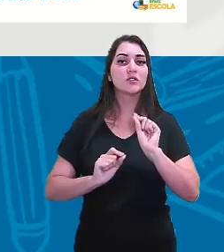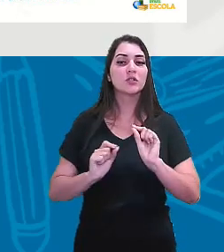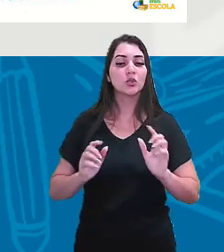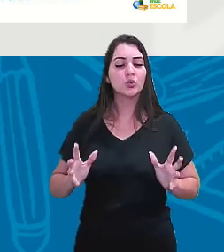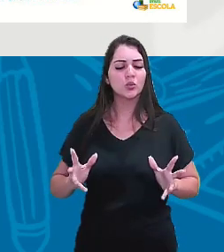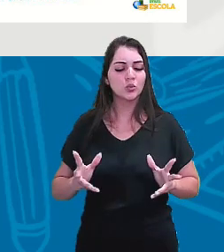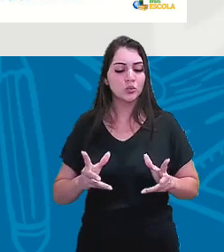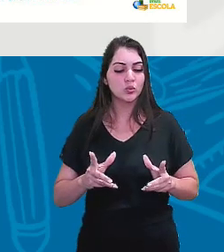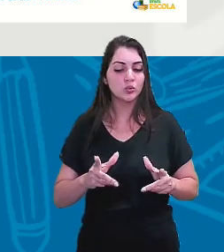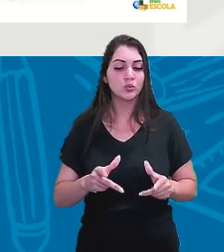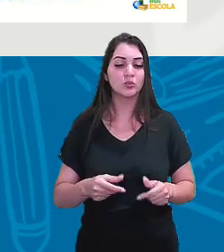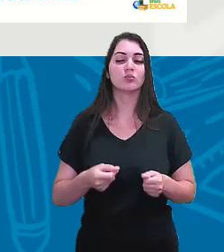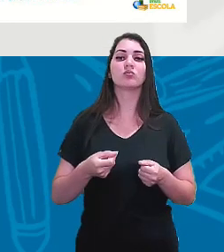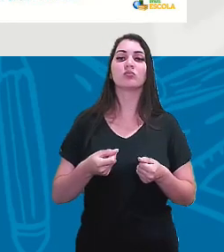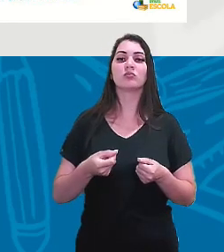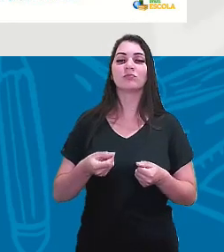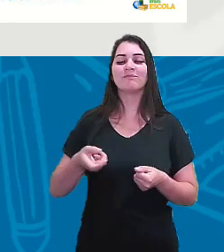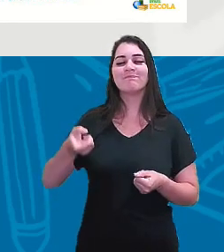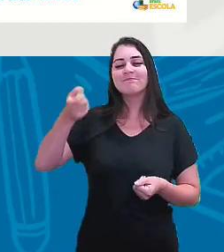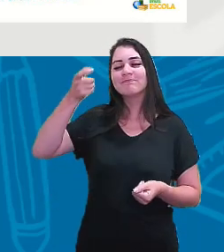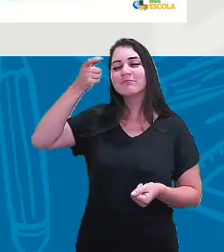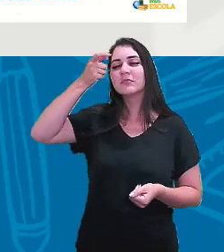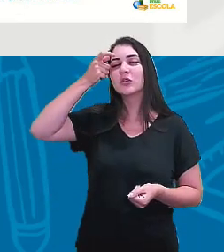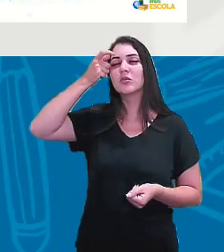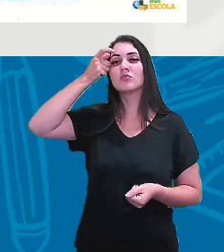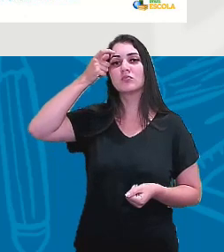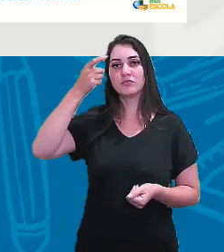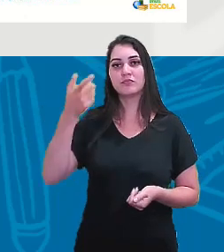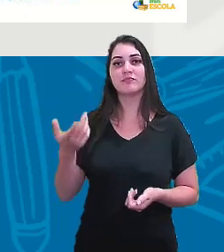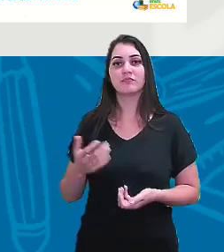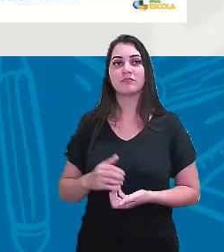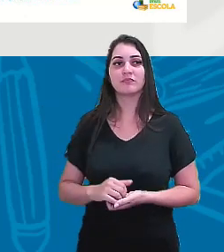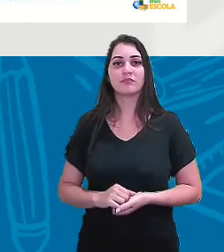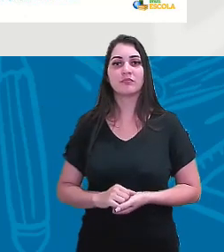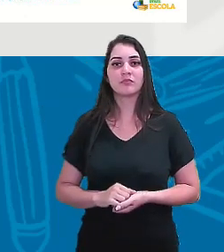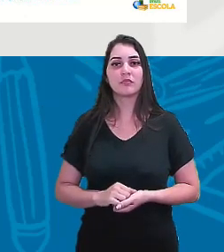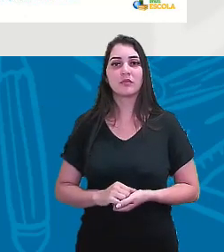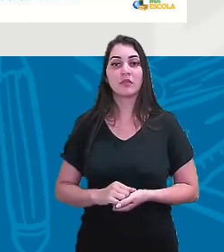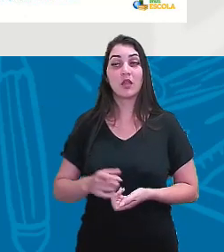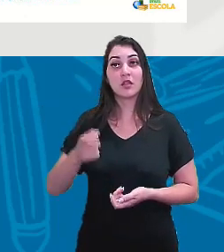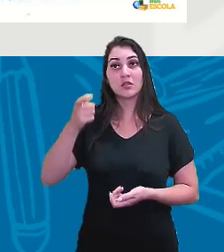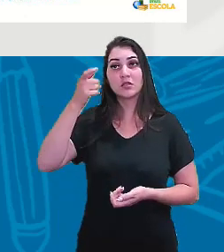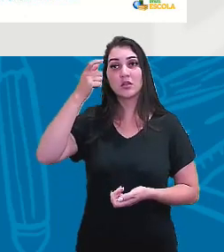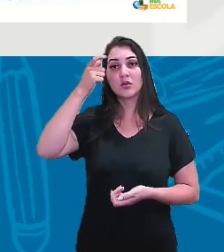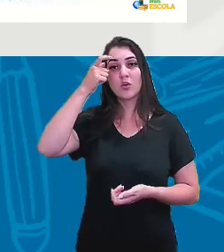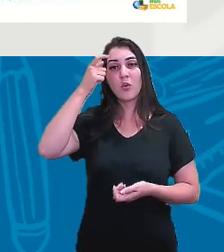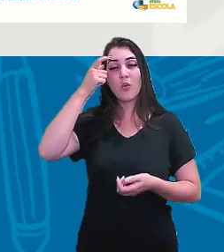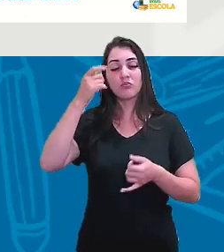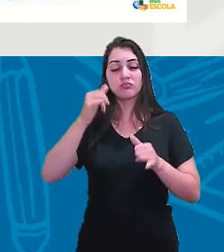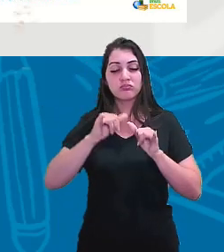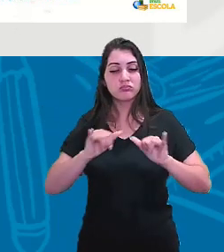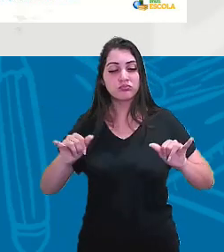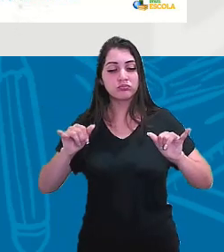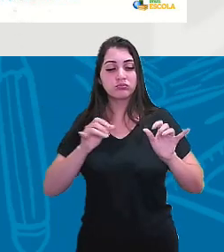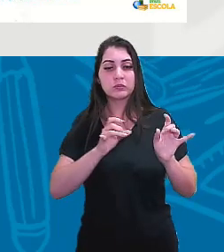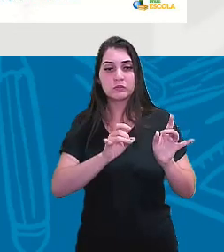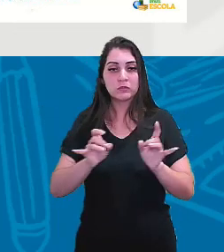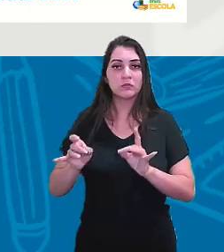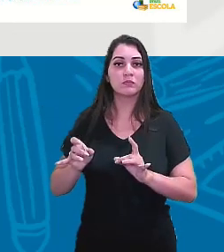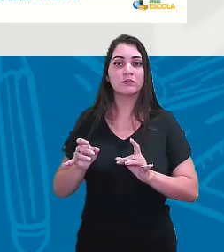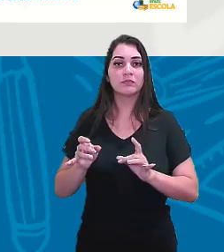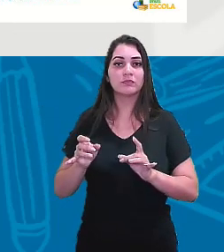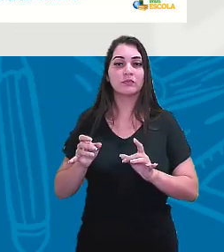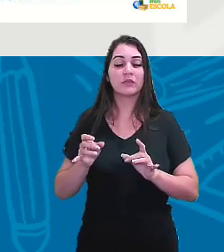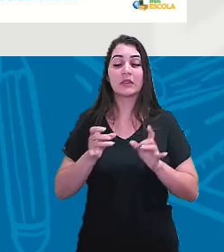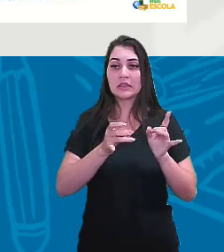essa consciência comercial do Getúlio Vargas